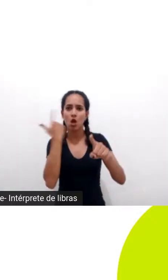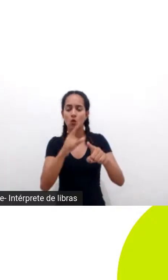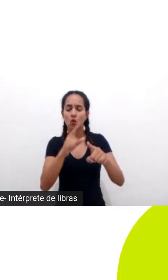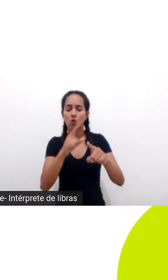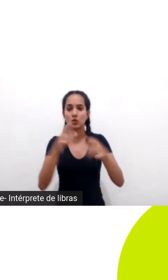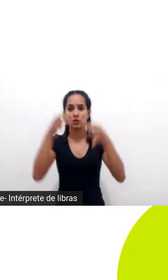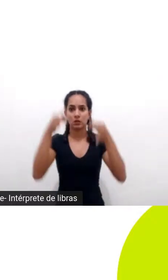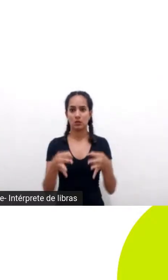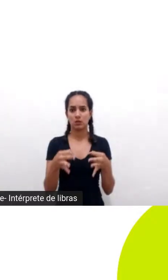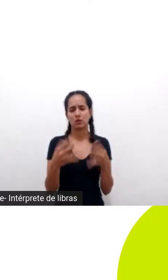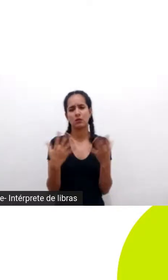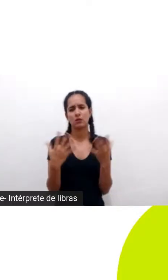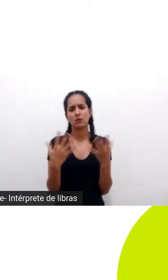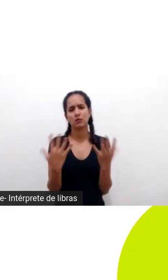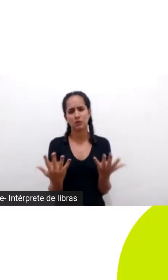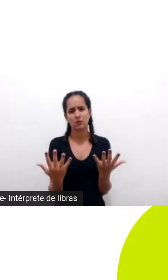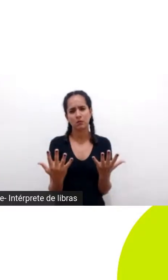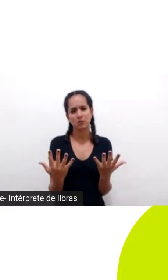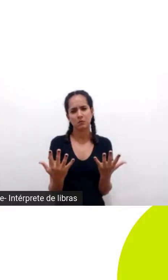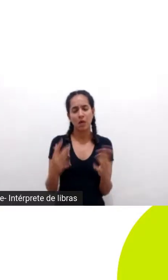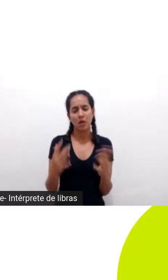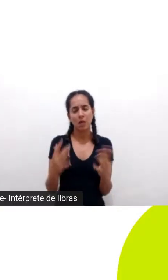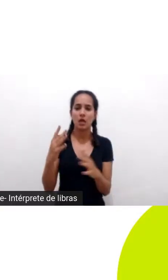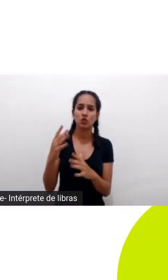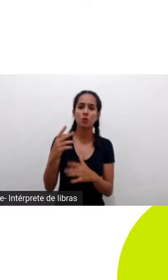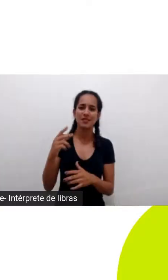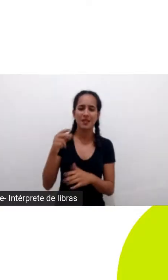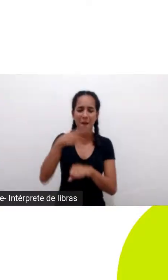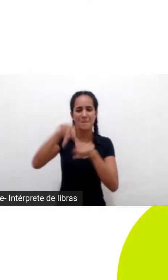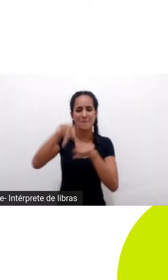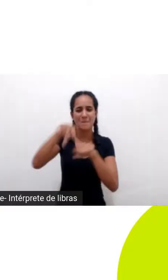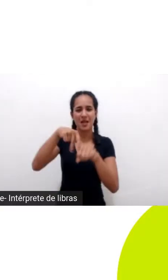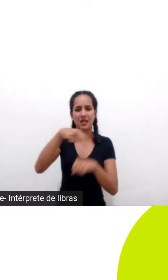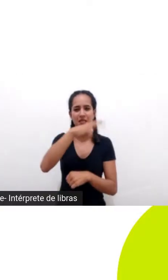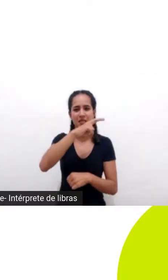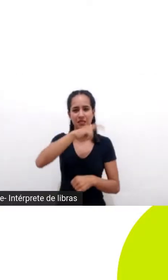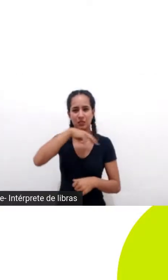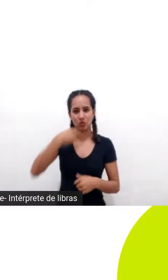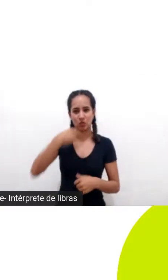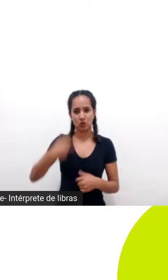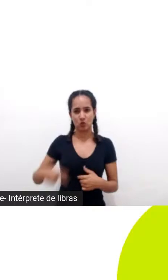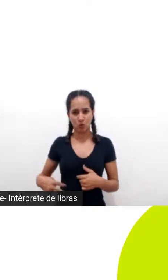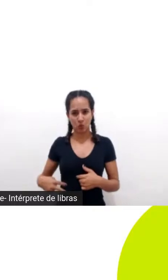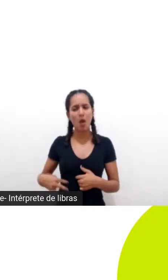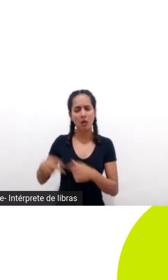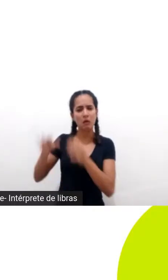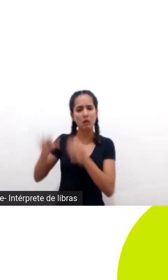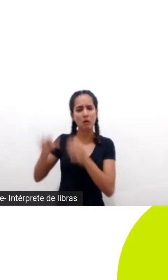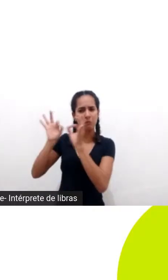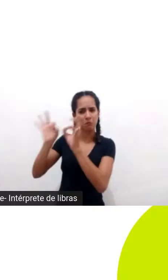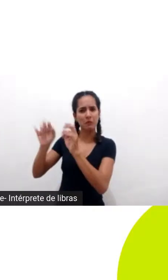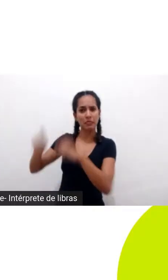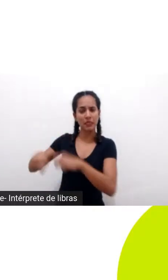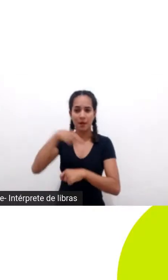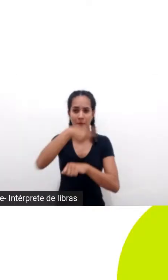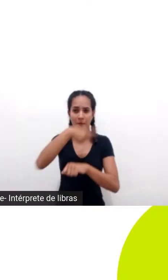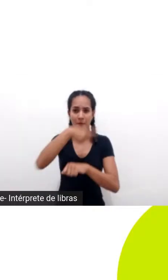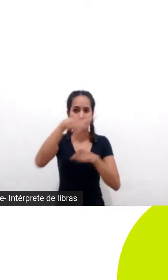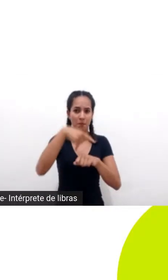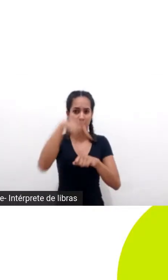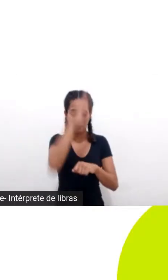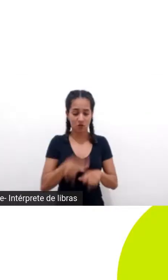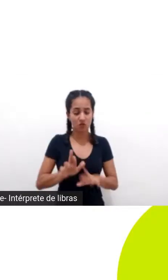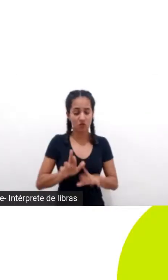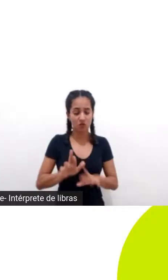talvez funcione num país como a Noruega por exemplo mas acho que no Brasil isso está muito distante a grande questão que o decrescimento me trouxe